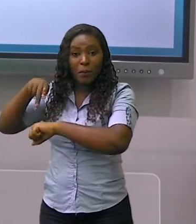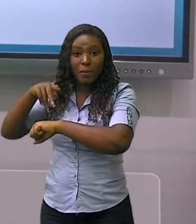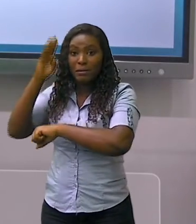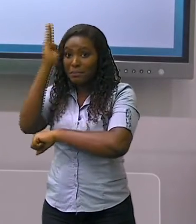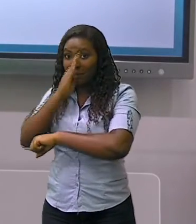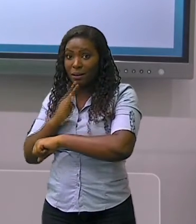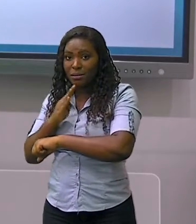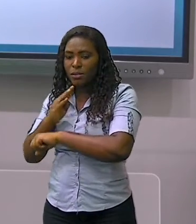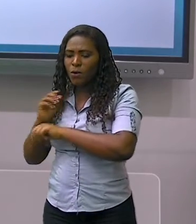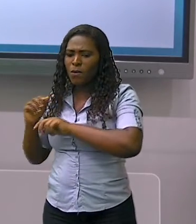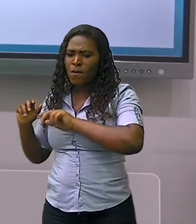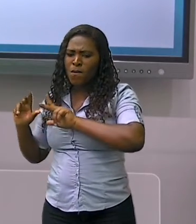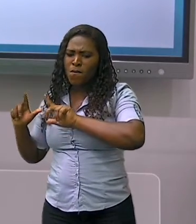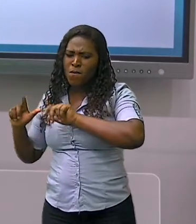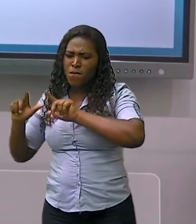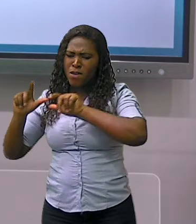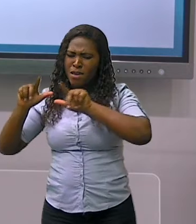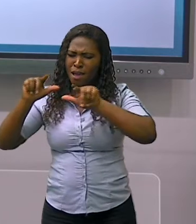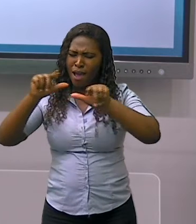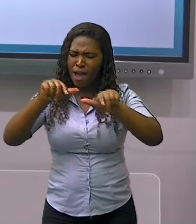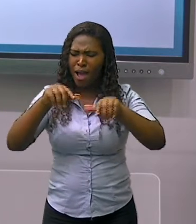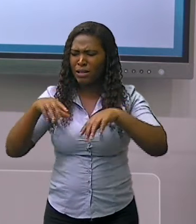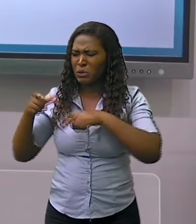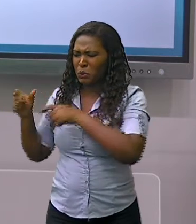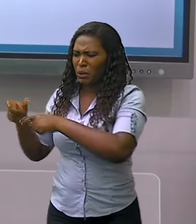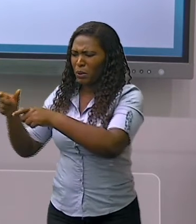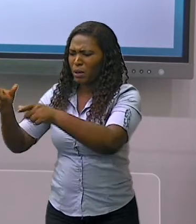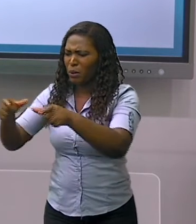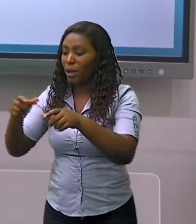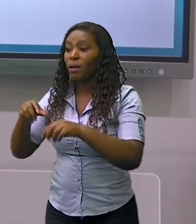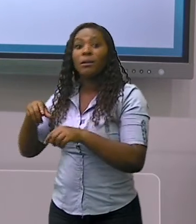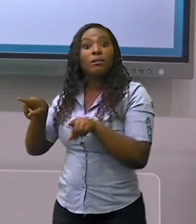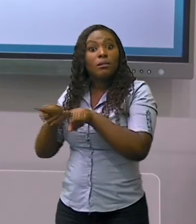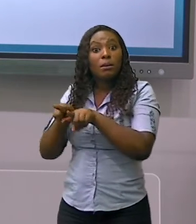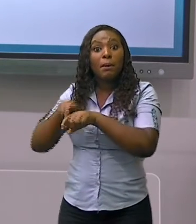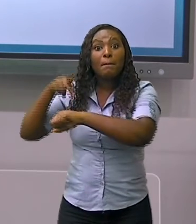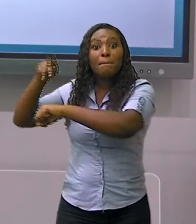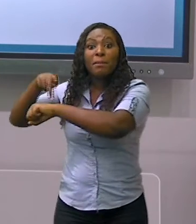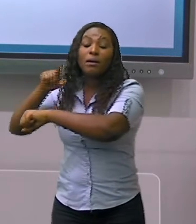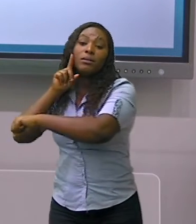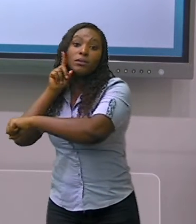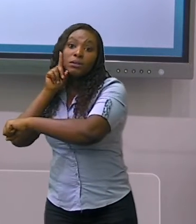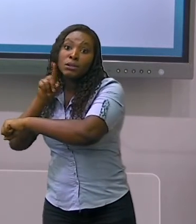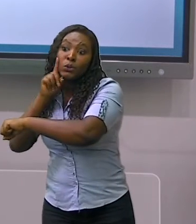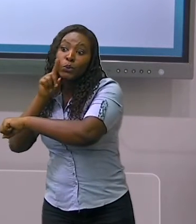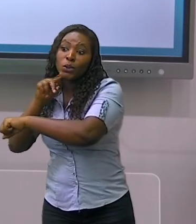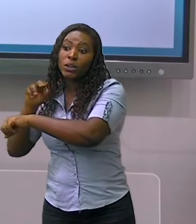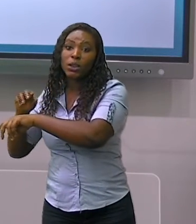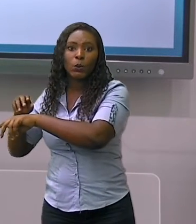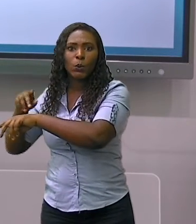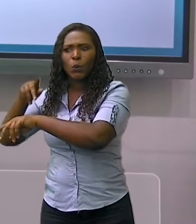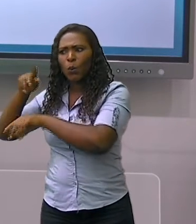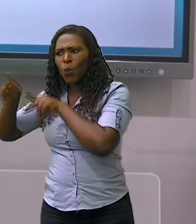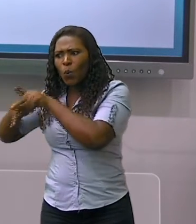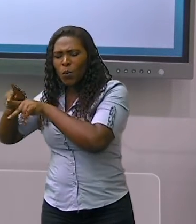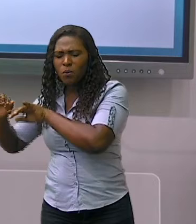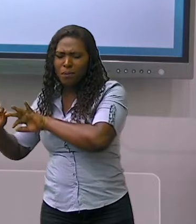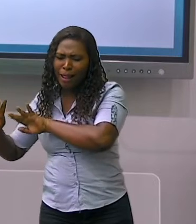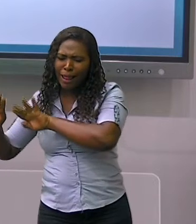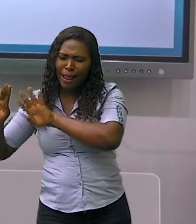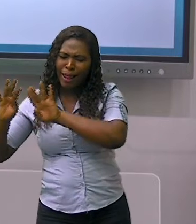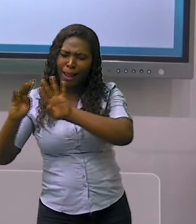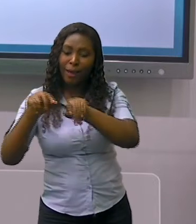de voo livre. Além do Brasil, também dos Estados Unidos e outros países do mundo. E eles enchem o céu da